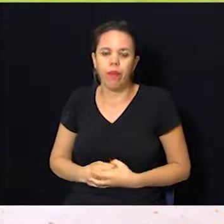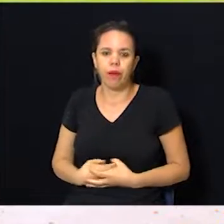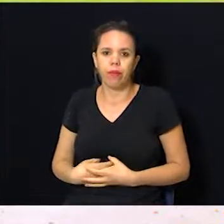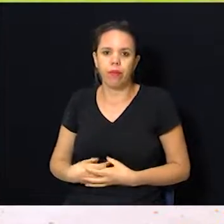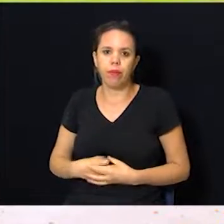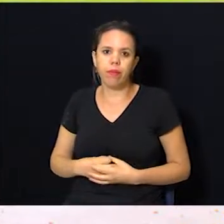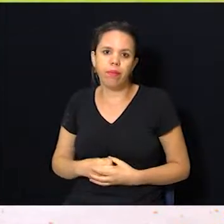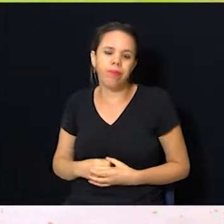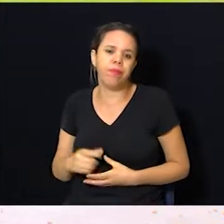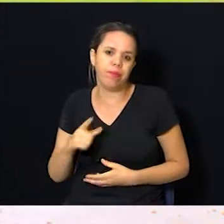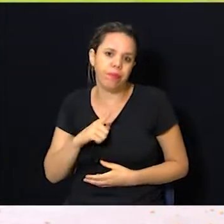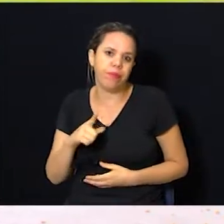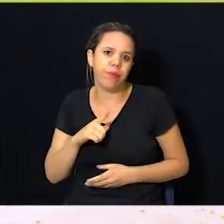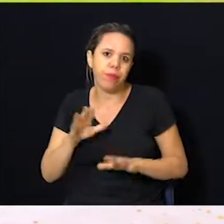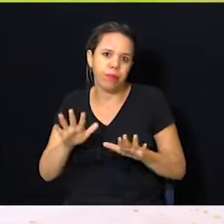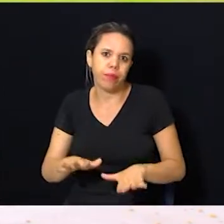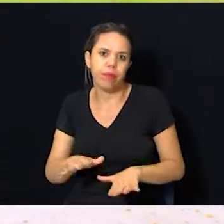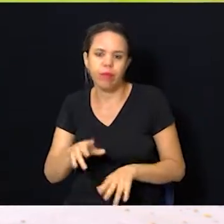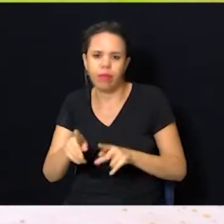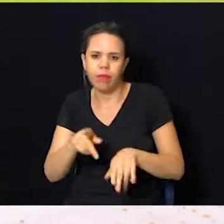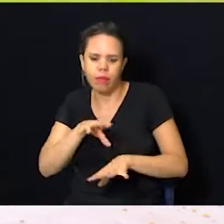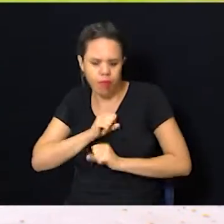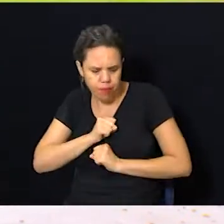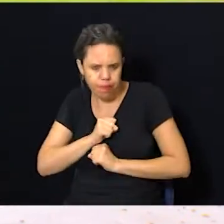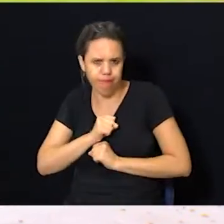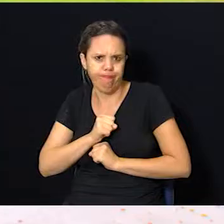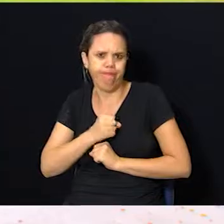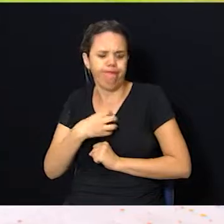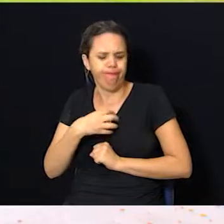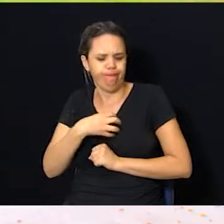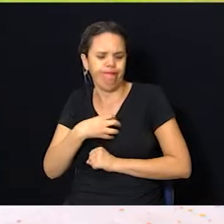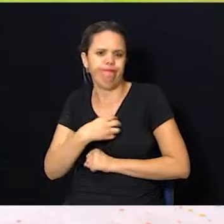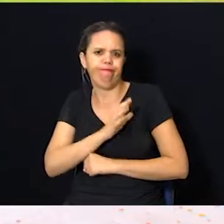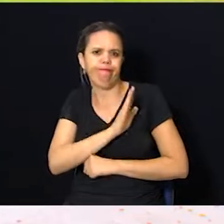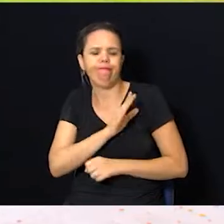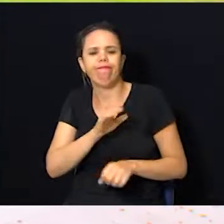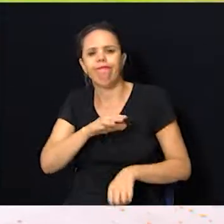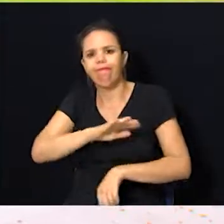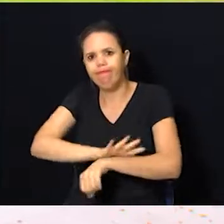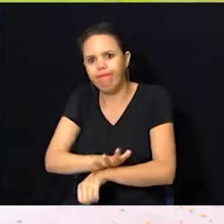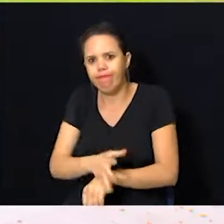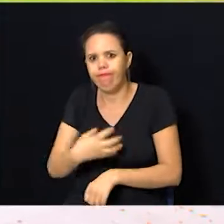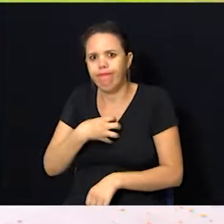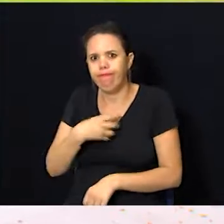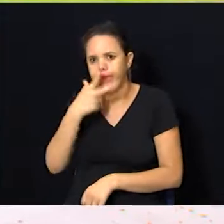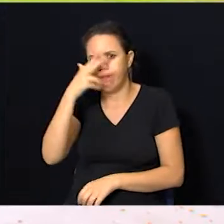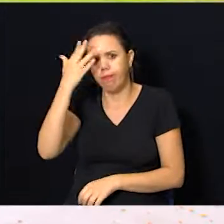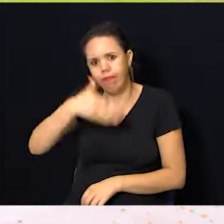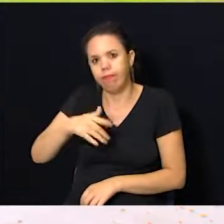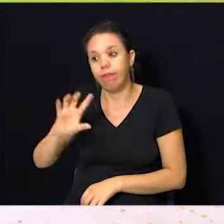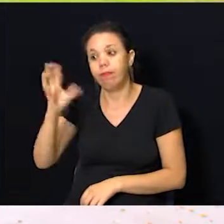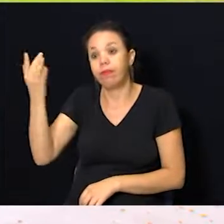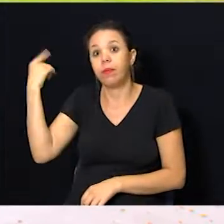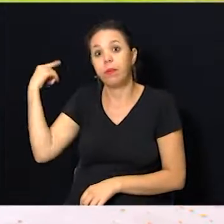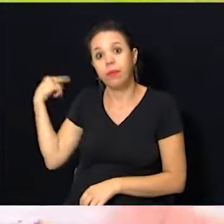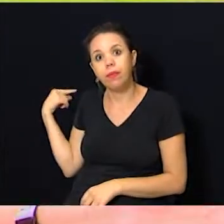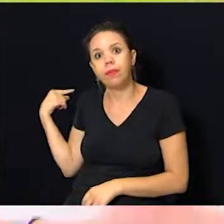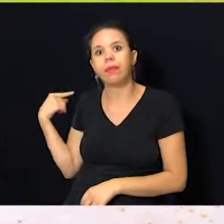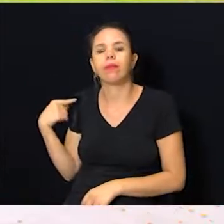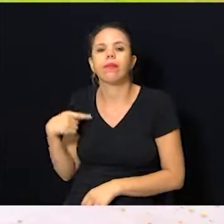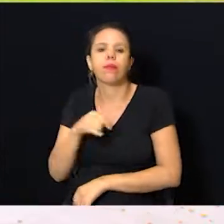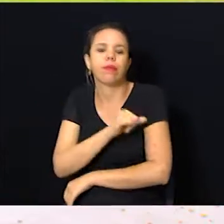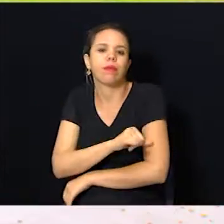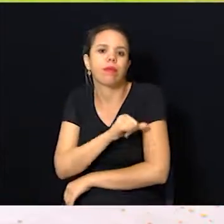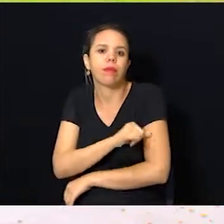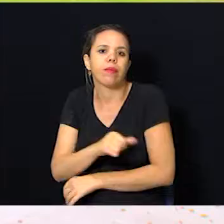pessoas têm esse racismo ainda enraigado no seu coração. Prova disso é o que